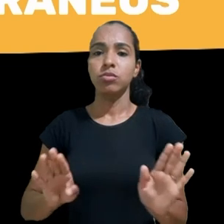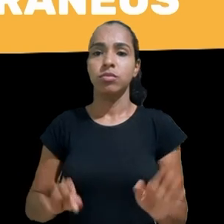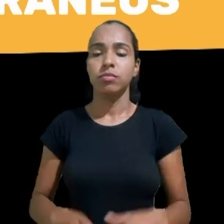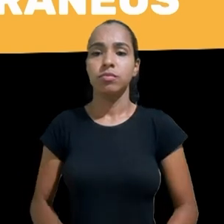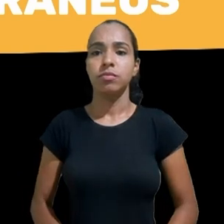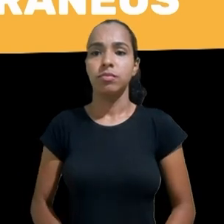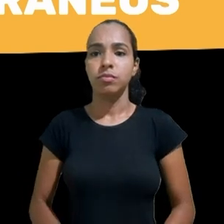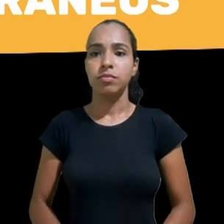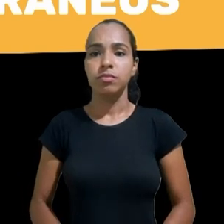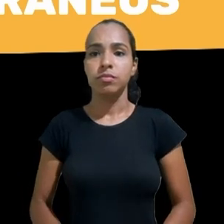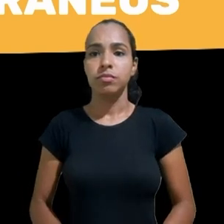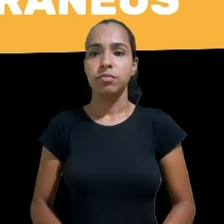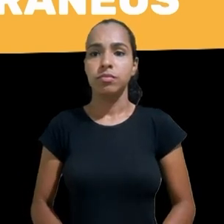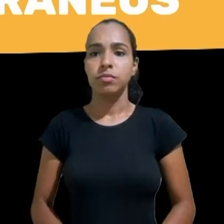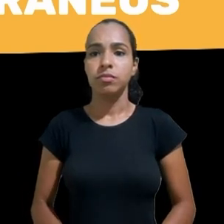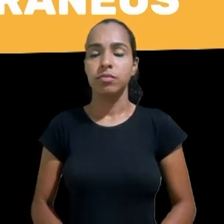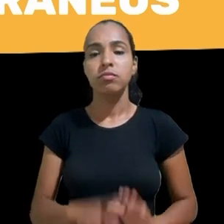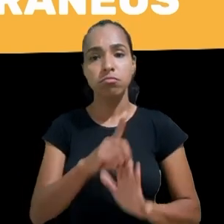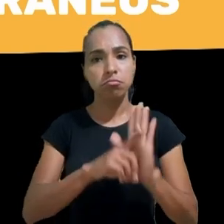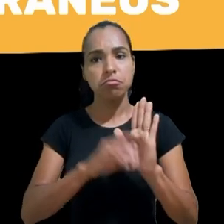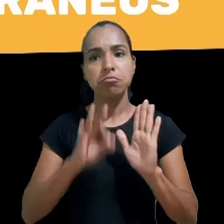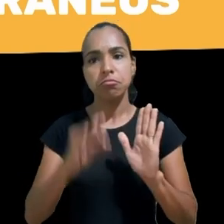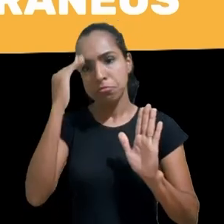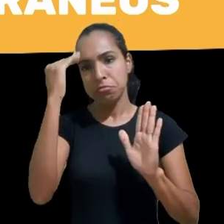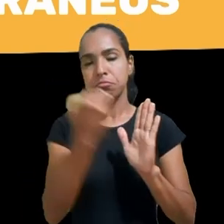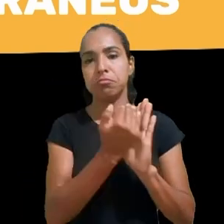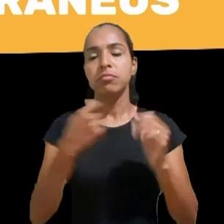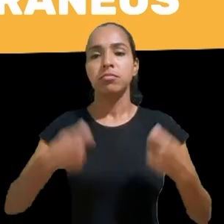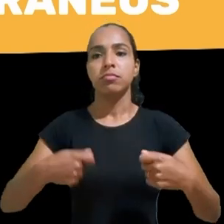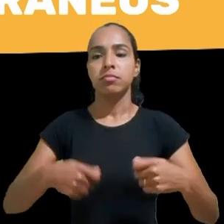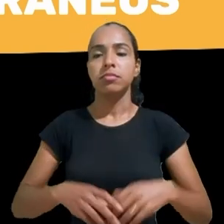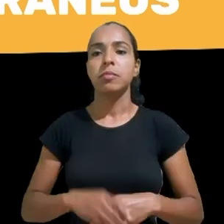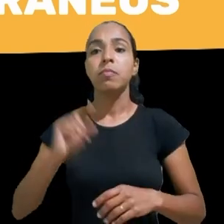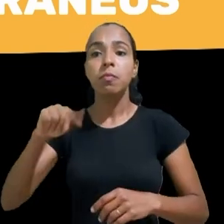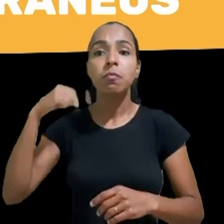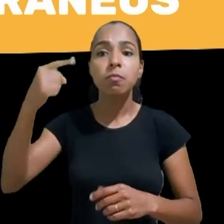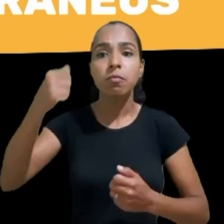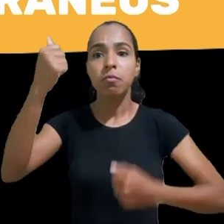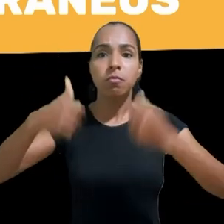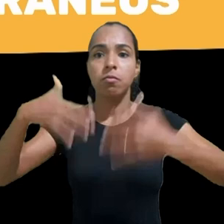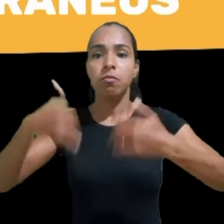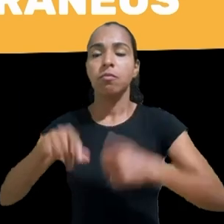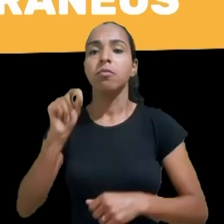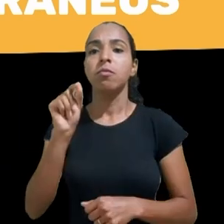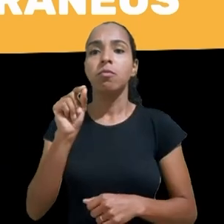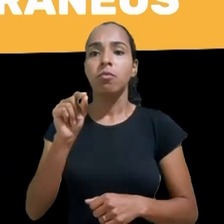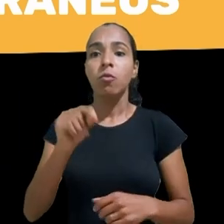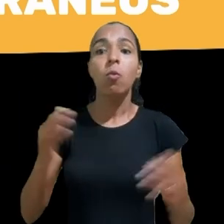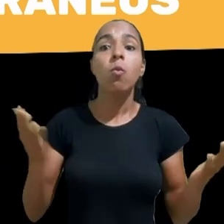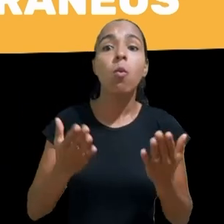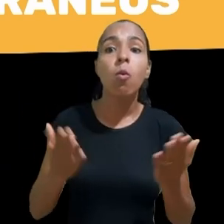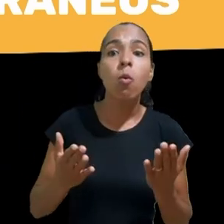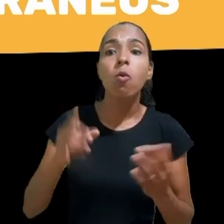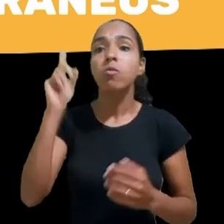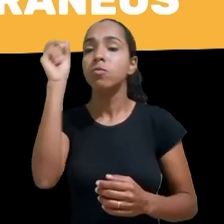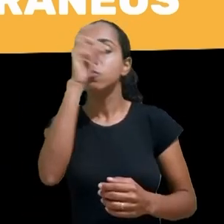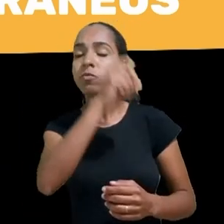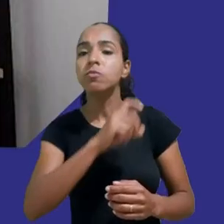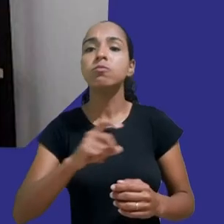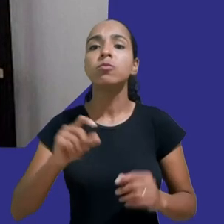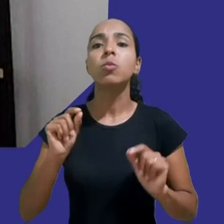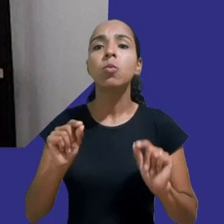painel, a gente vai falar exatamente sobre os desafios contemporâneos quando a gente está falando de exploração comercial infantil na internet.